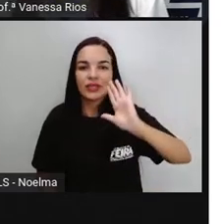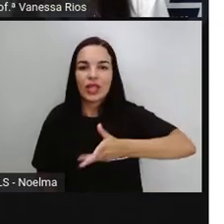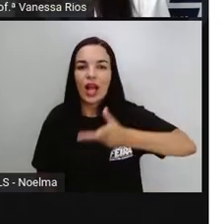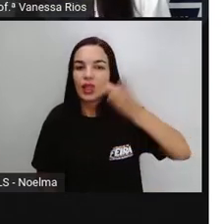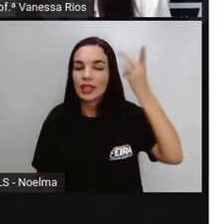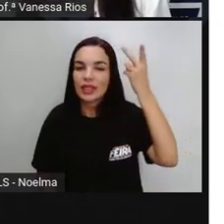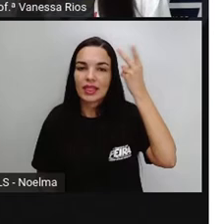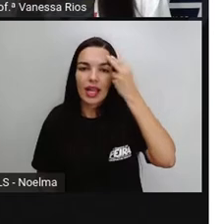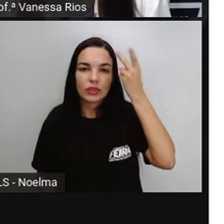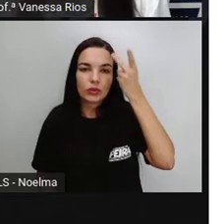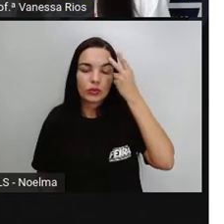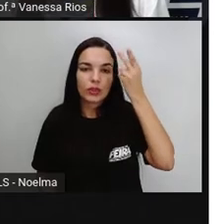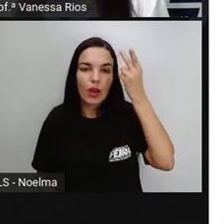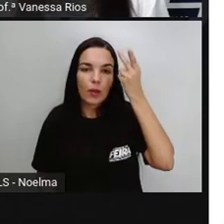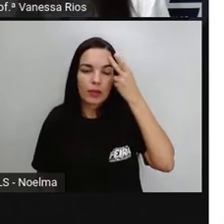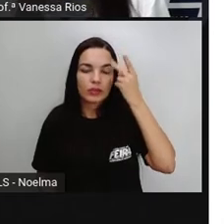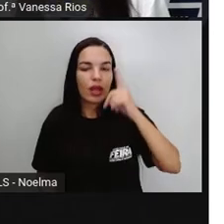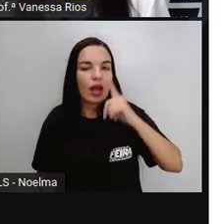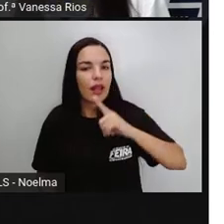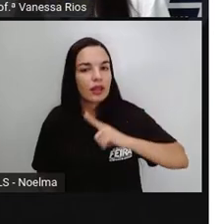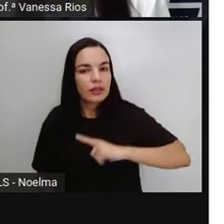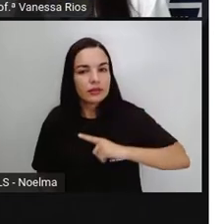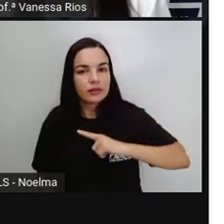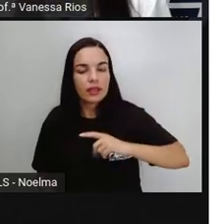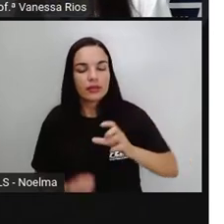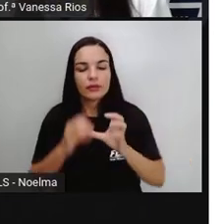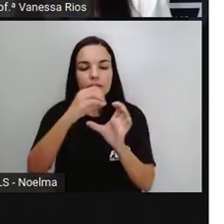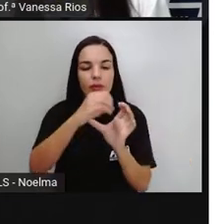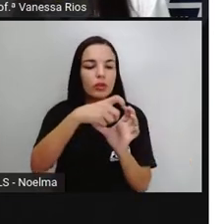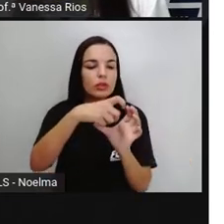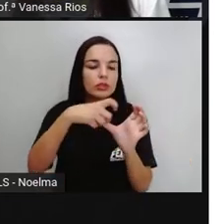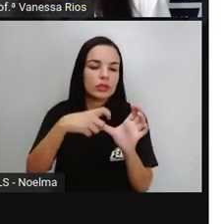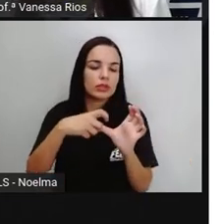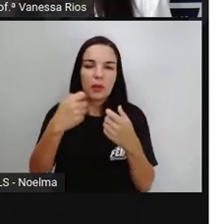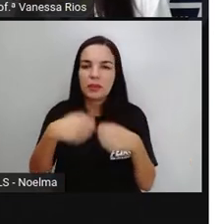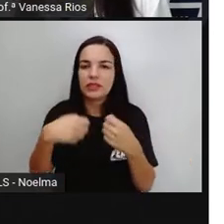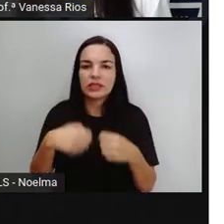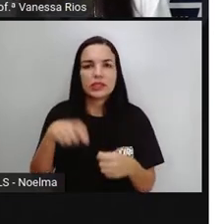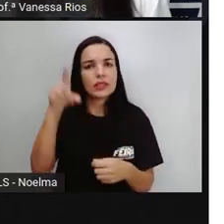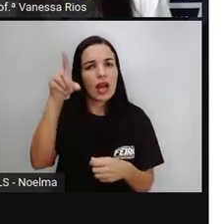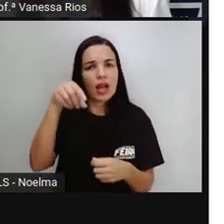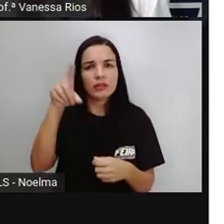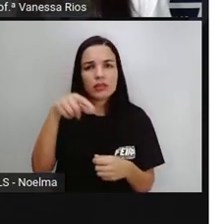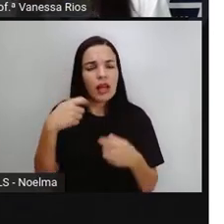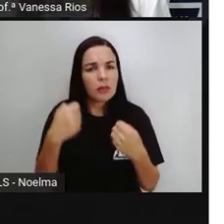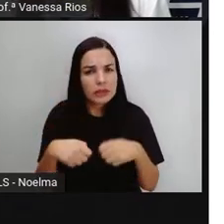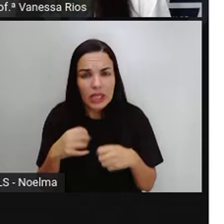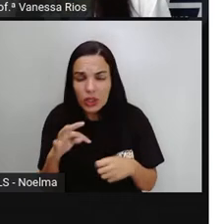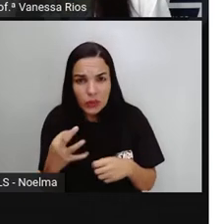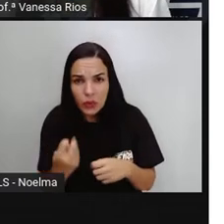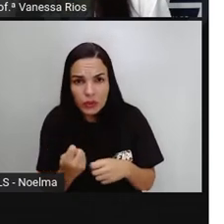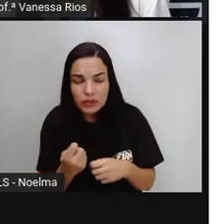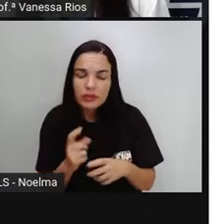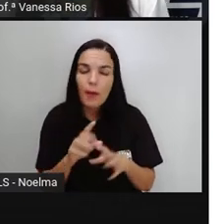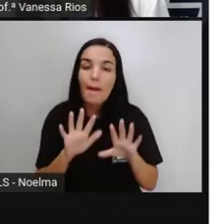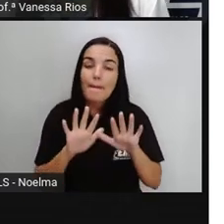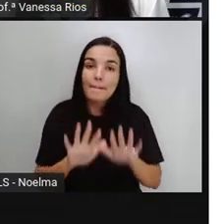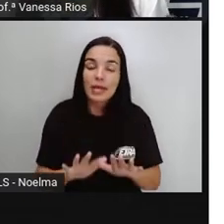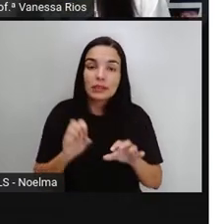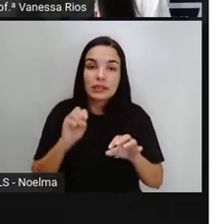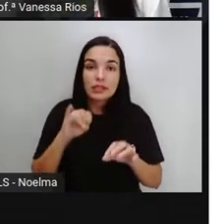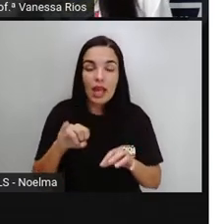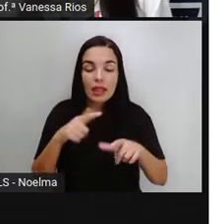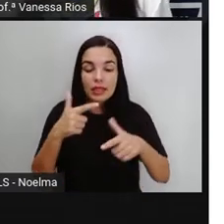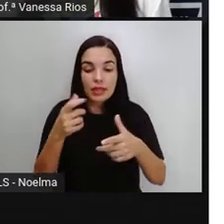necessário a presença do acento agudo. Então, elas vão ser oxítonas terminadas com essas palavras quando